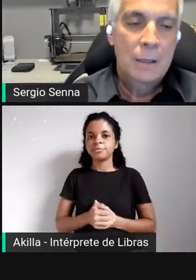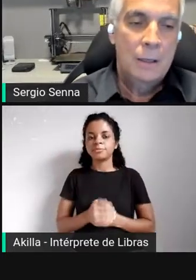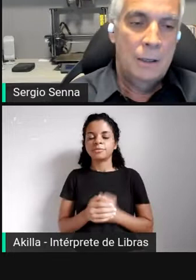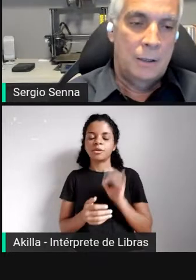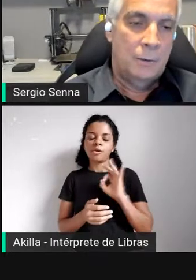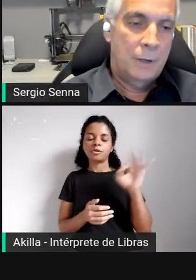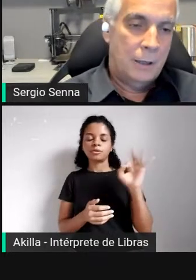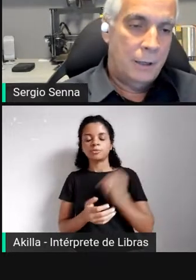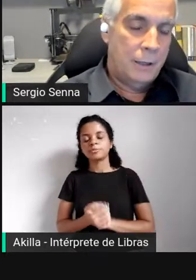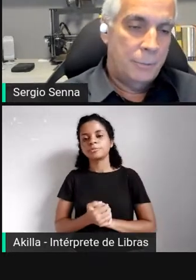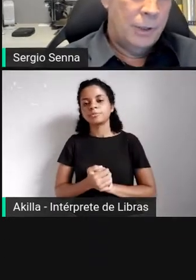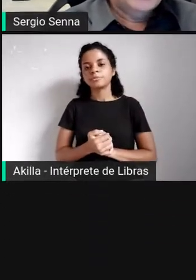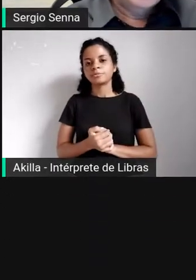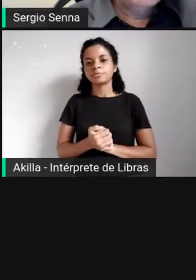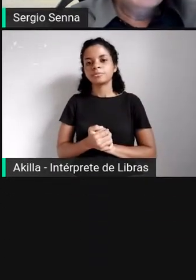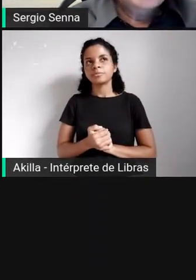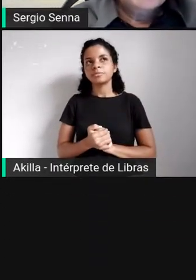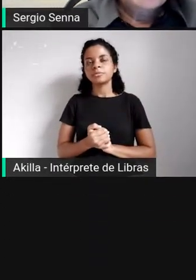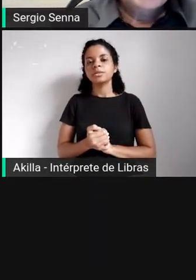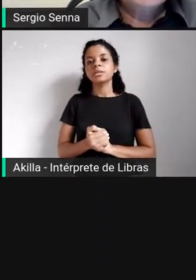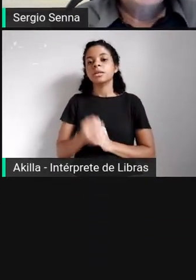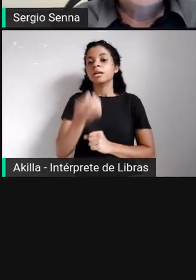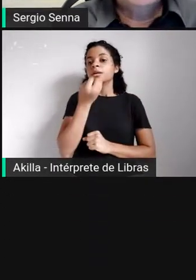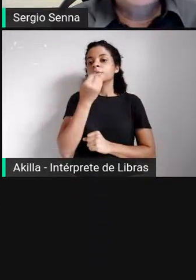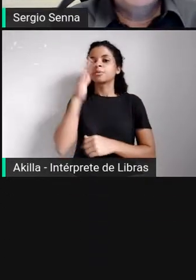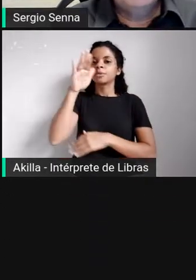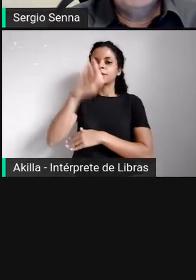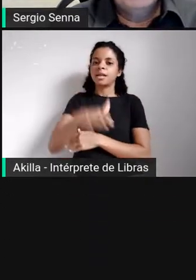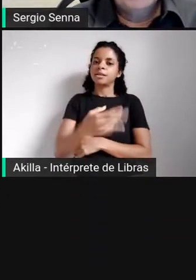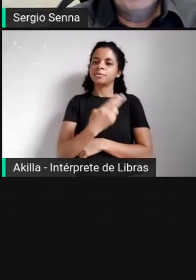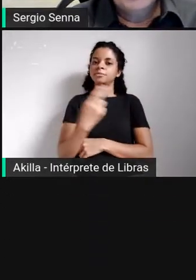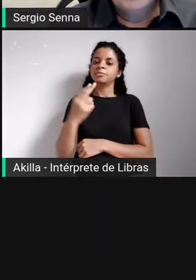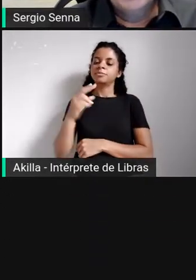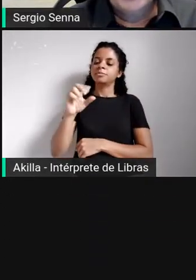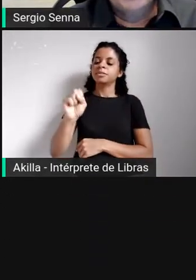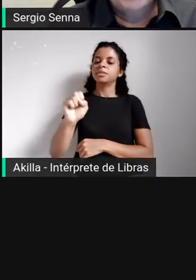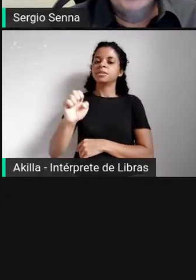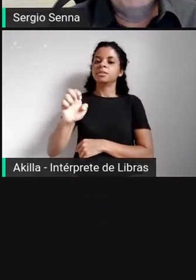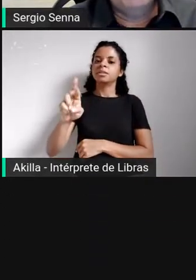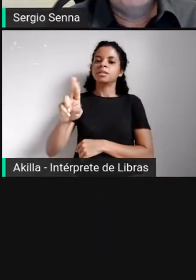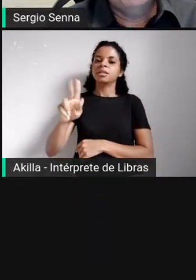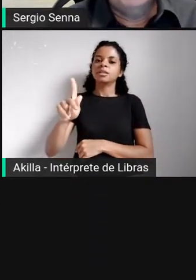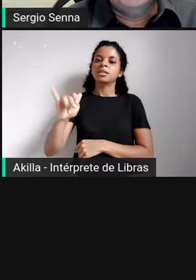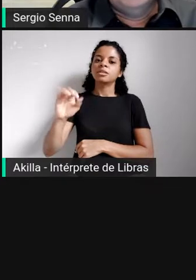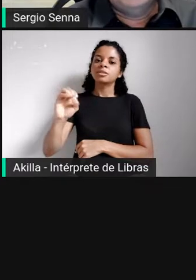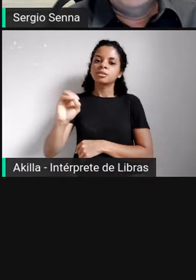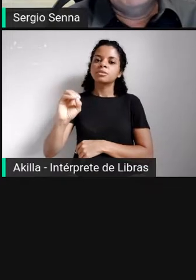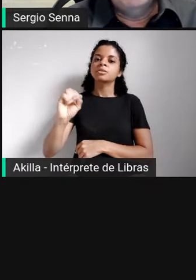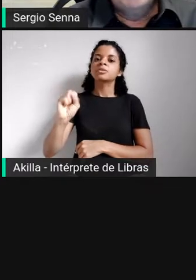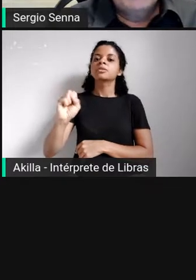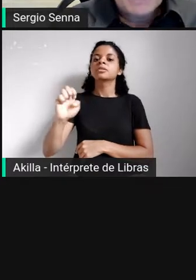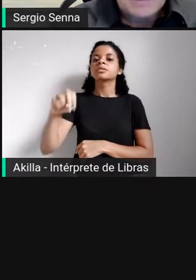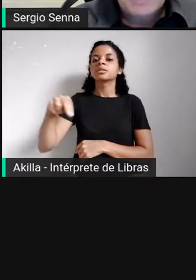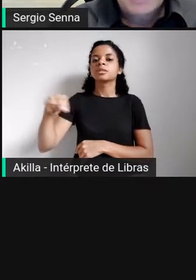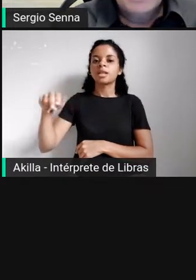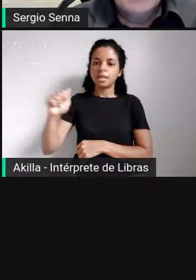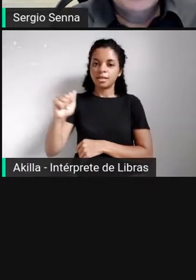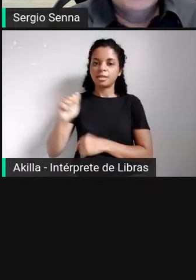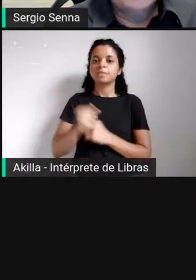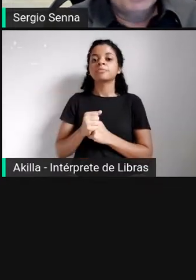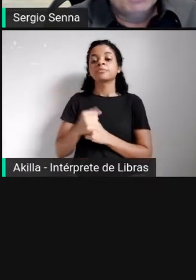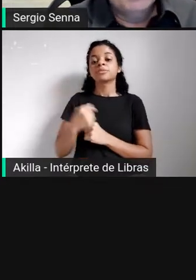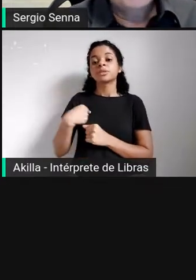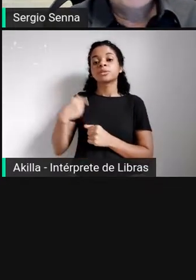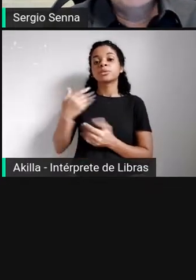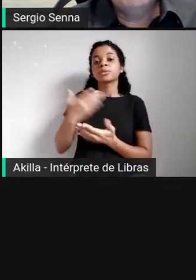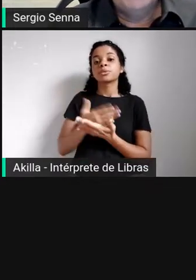Vamos lá. Vamos lá. Boa tarde a todos. Eu sou Sérgio Sena, eu sou consultor legislativo. Comecei a minha carreira na